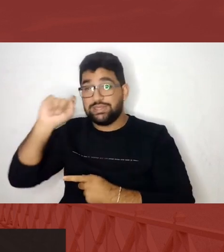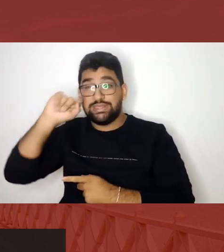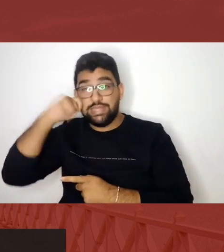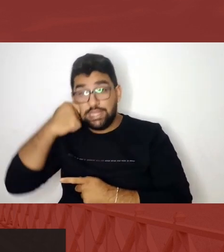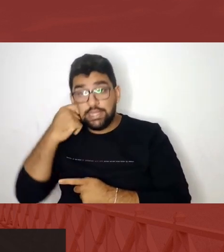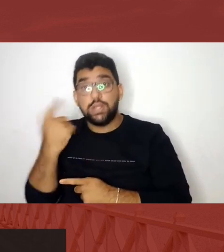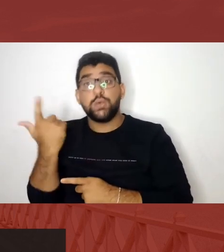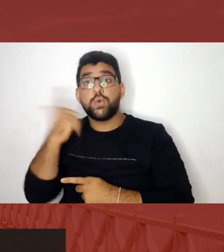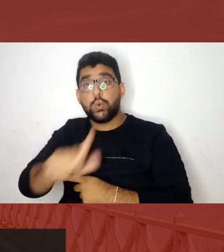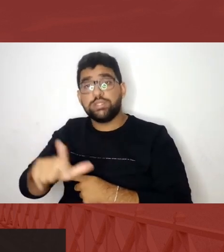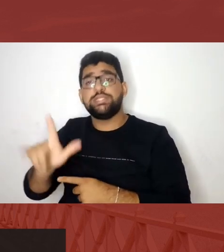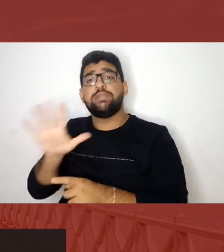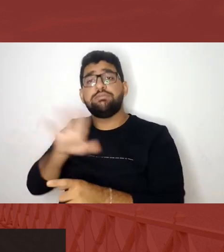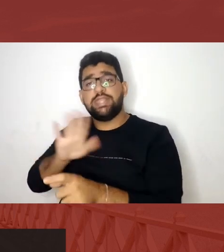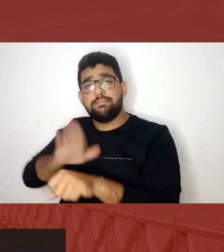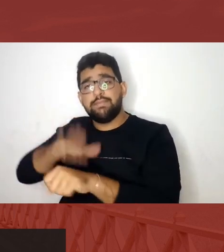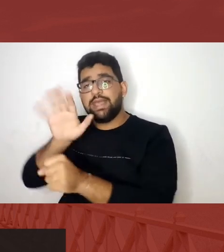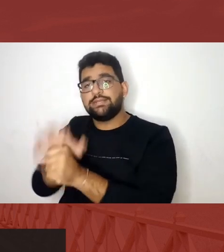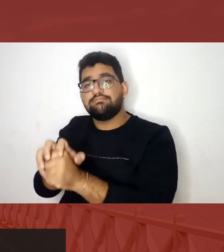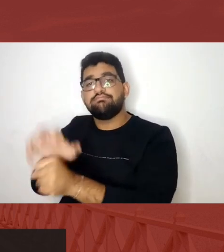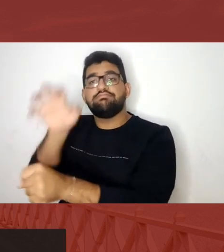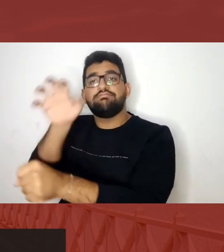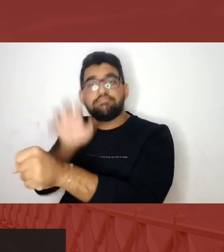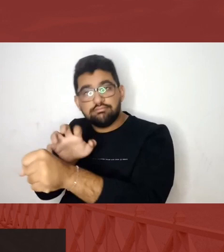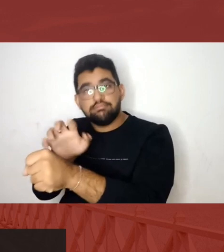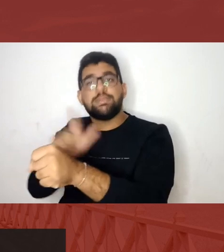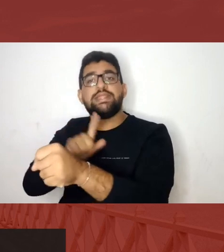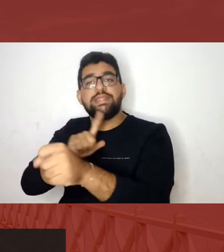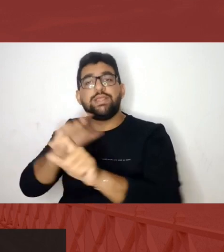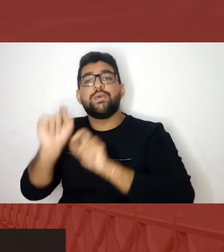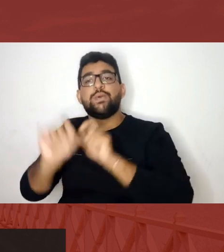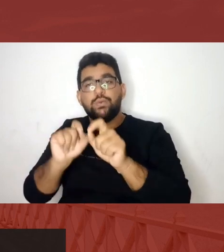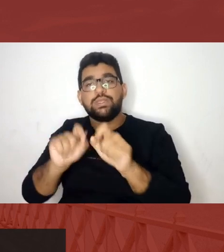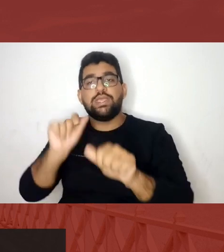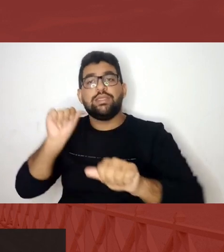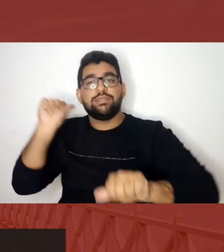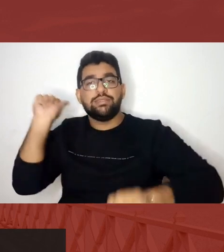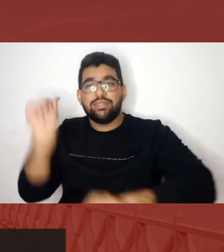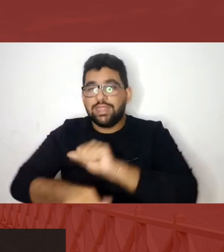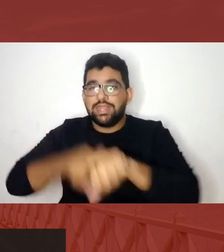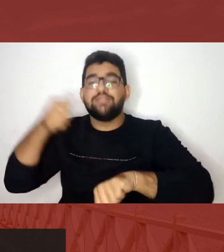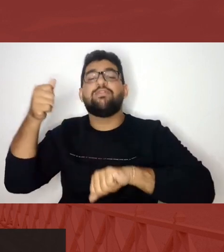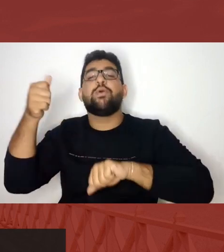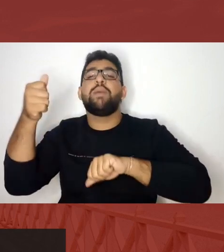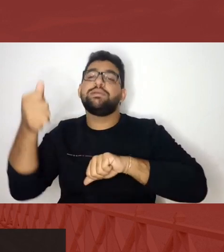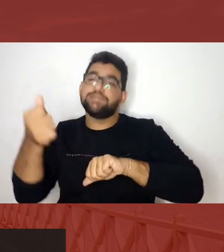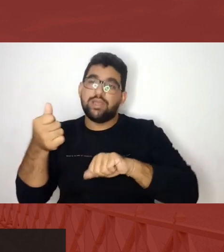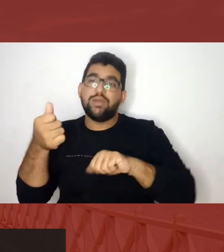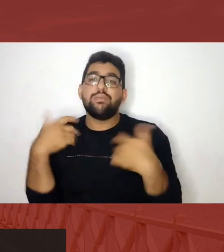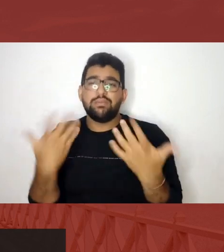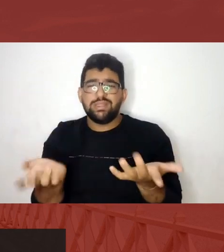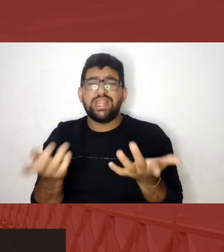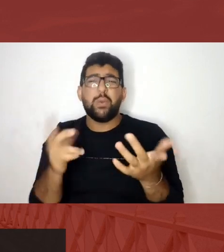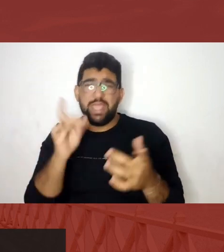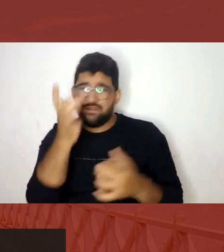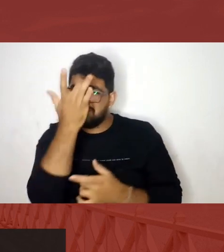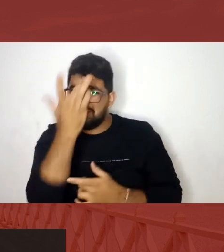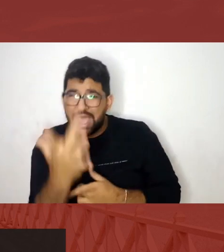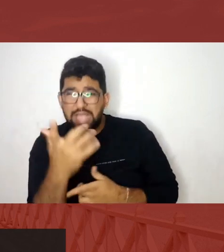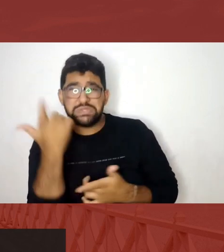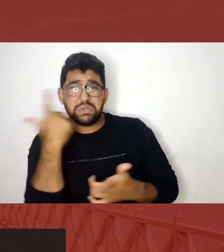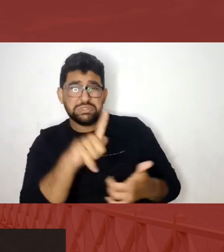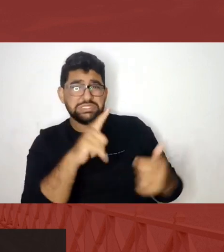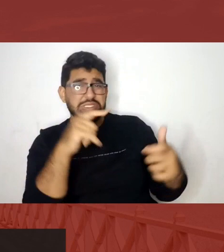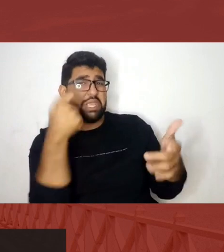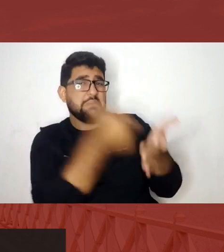decolonizar esse olhar, nós estamos gerando a transformação que nós queremos. É fácil ser militante? Obviamente que sabemos